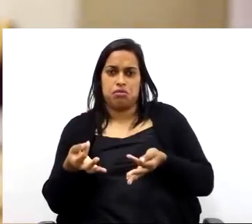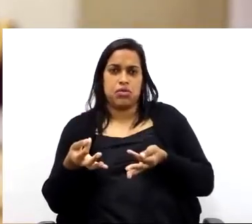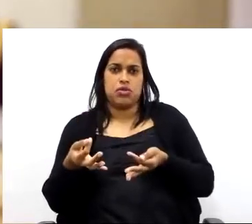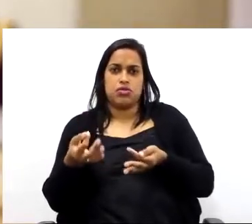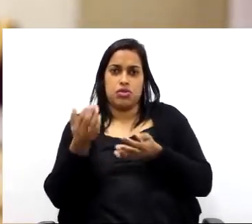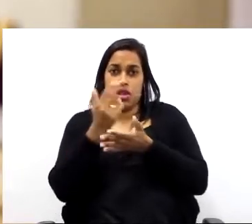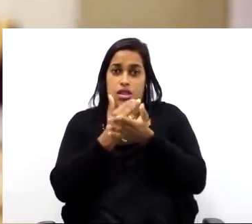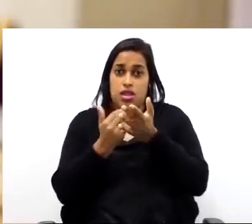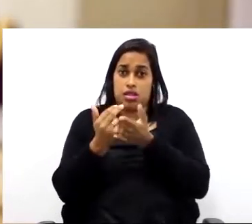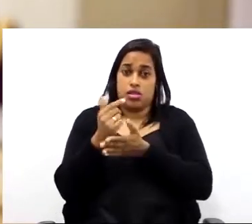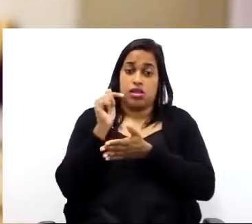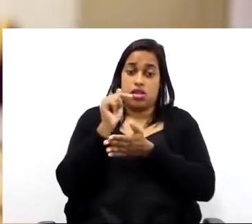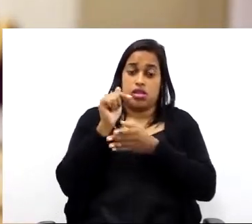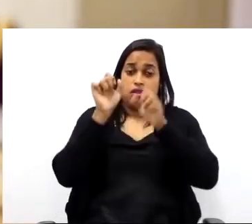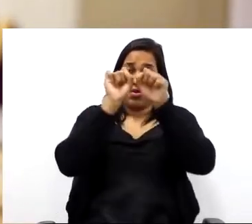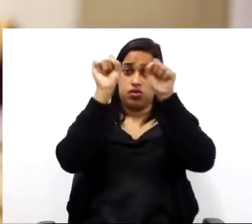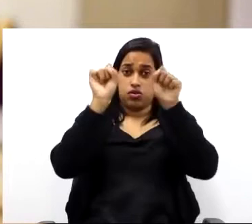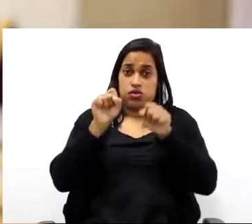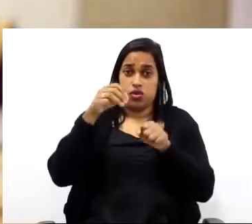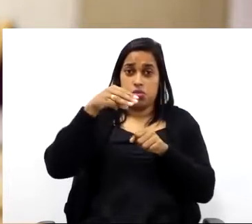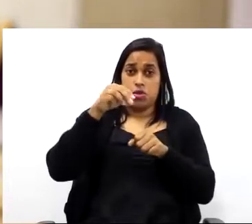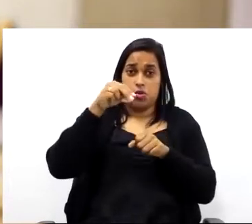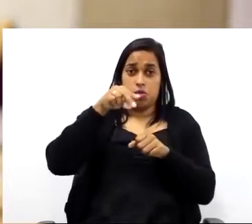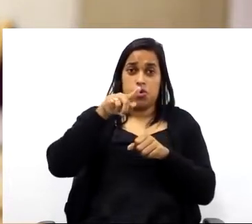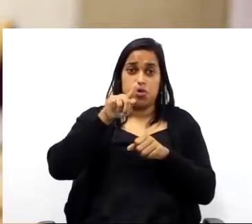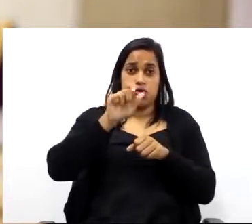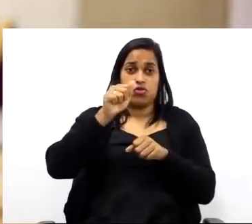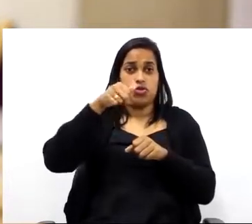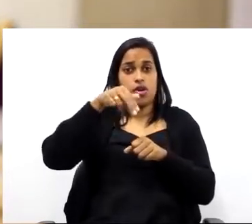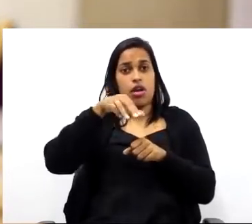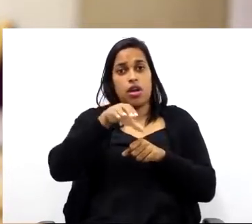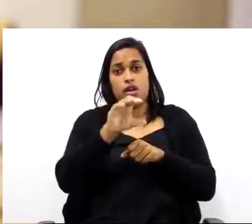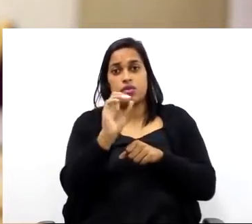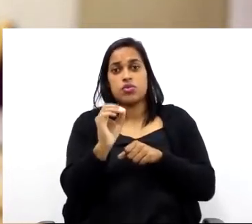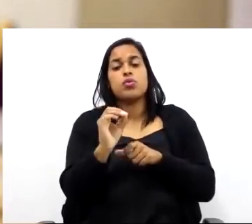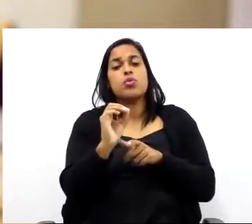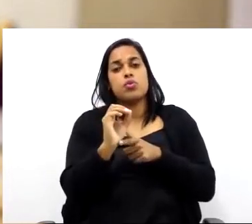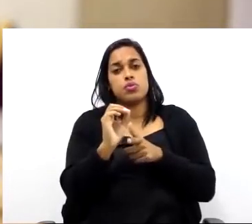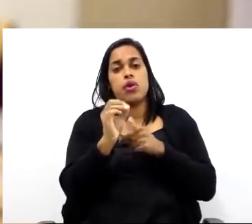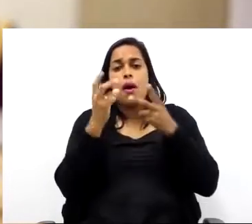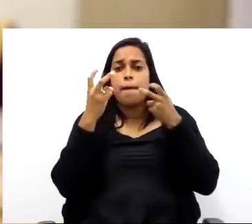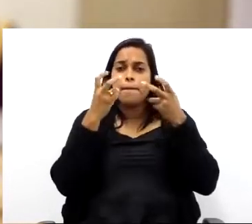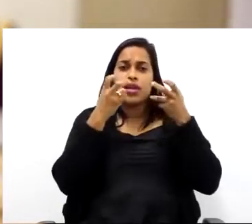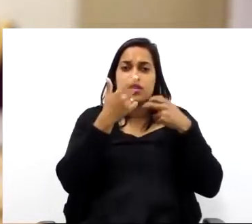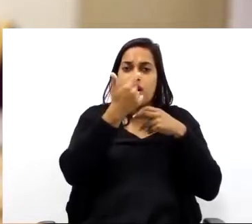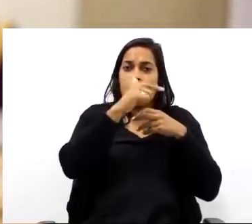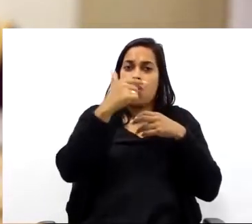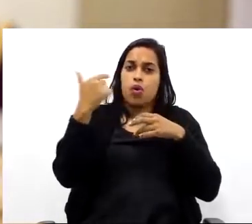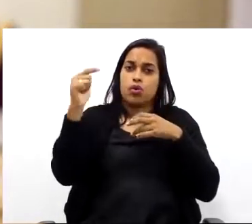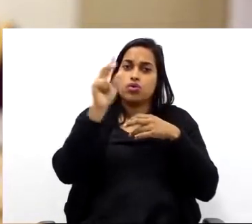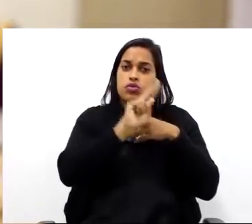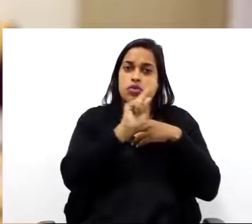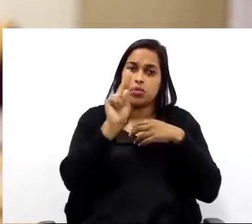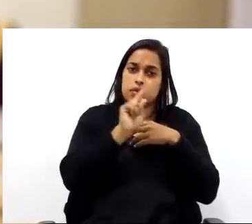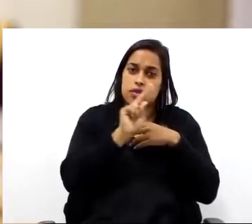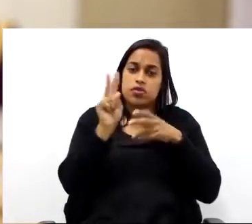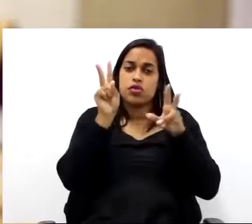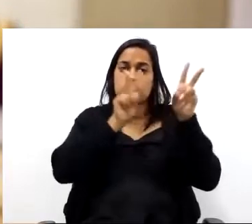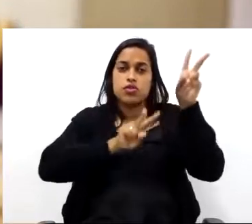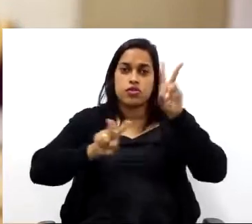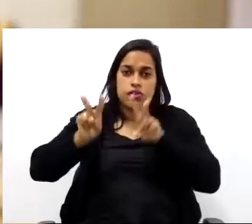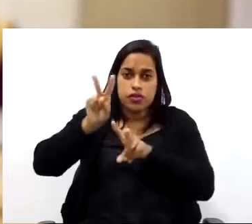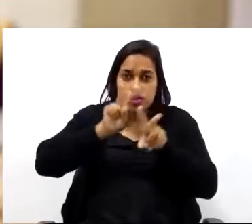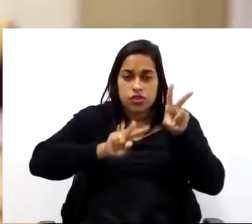caneta, desenhado no sistema mongeano de representação, que vocês vão observar outras nomeações, vistas